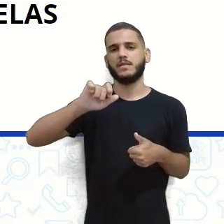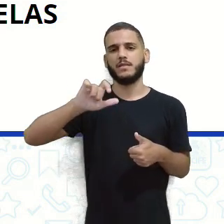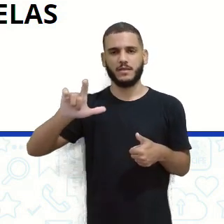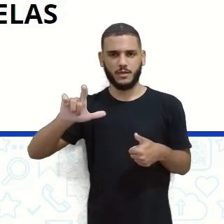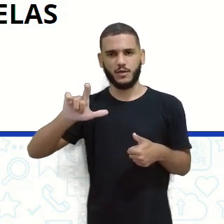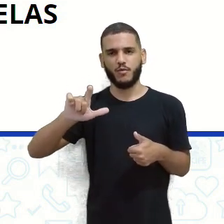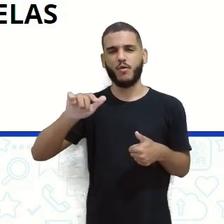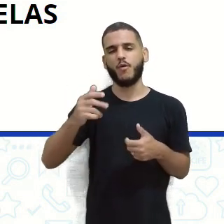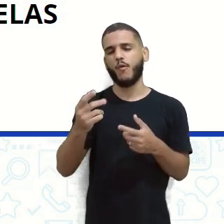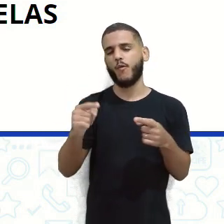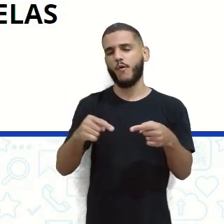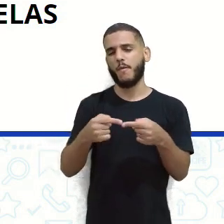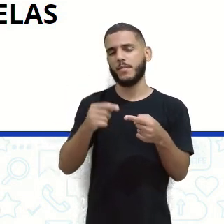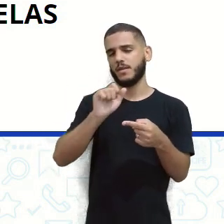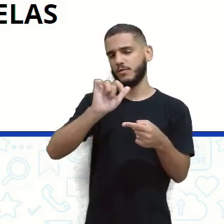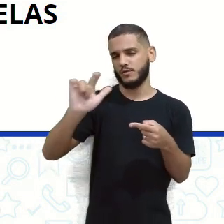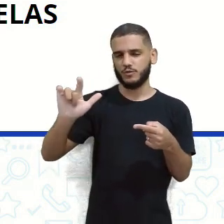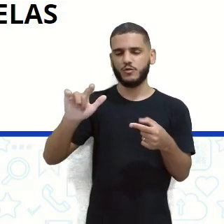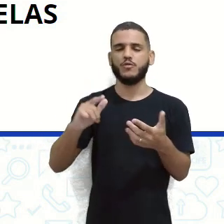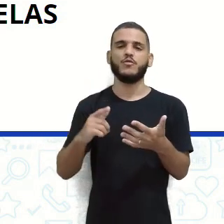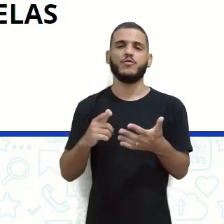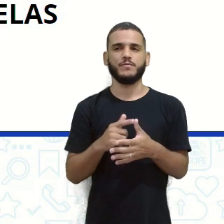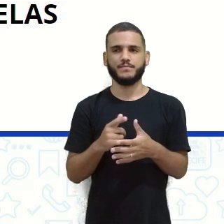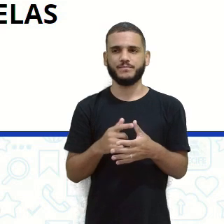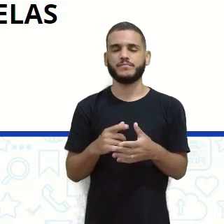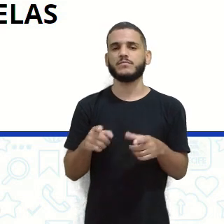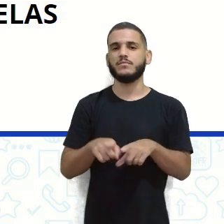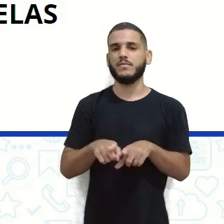tipo de azul, né, é uma cor de azul, né.